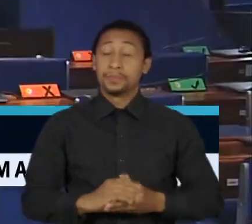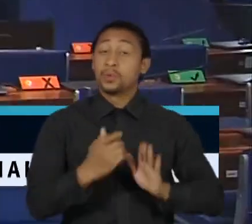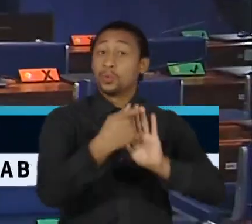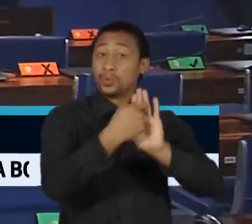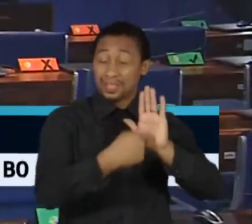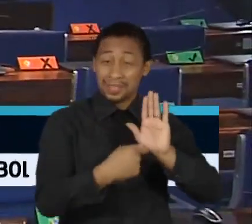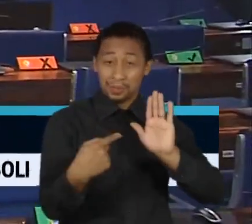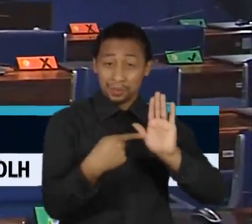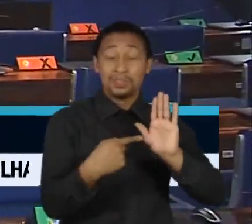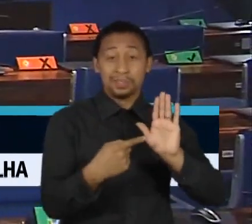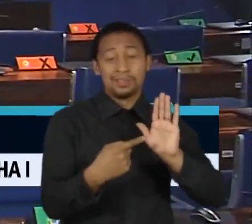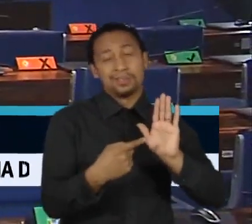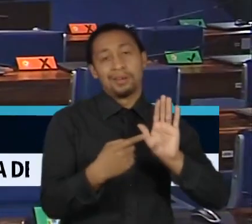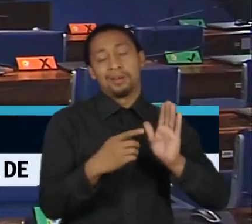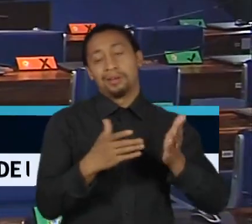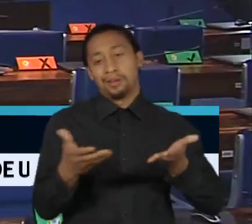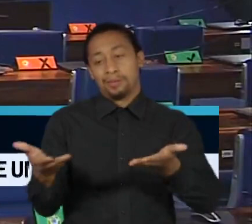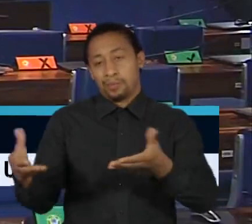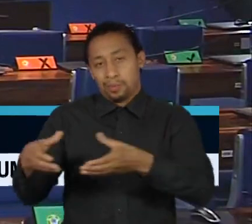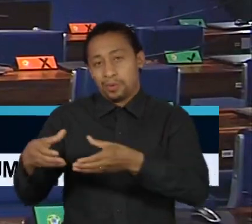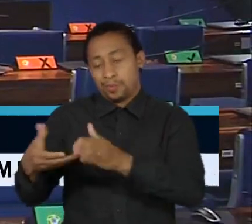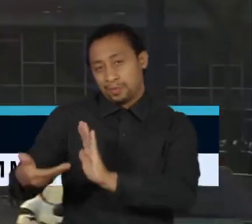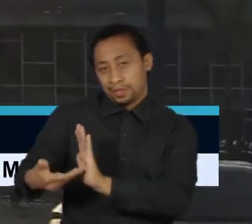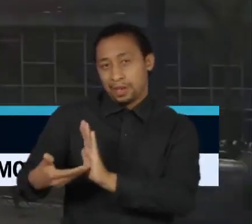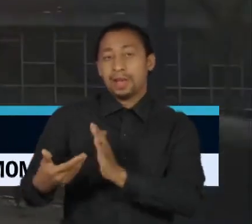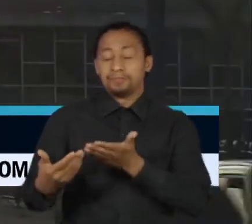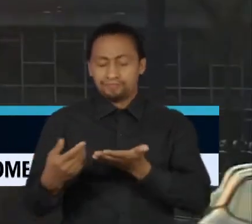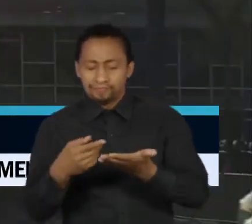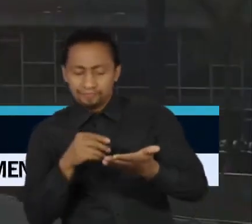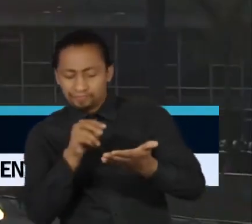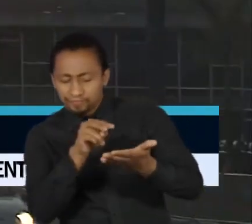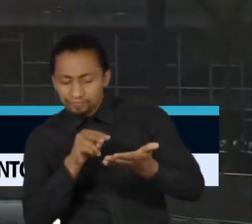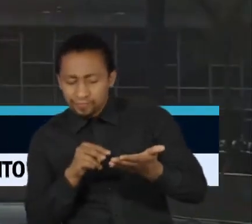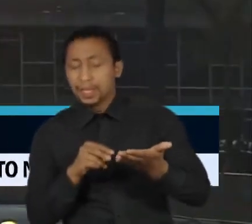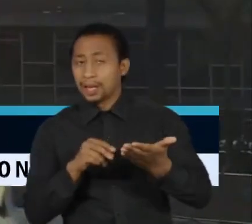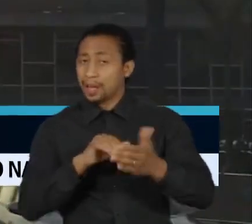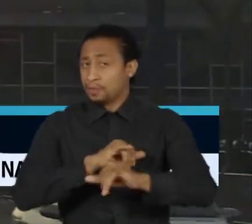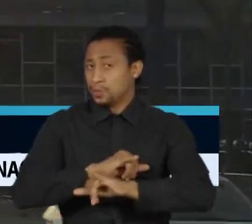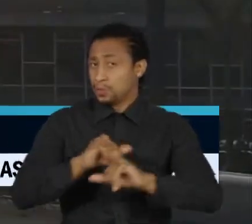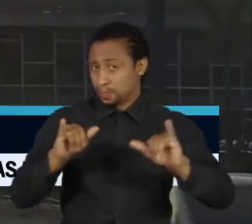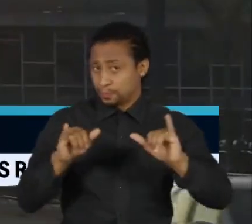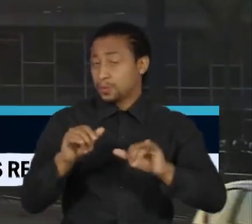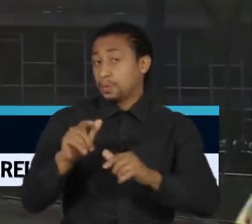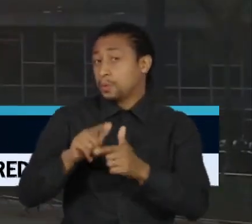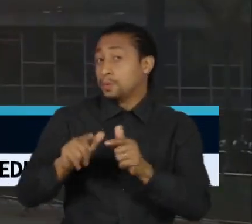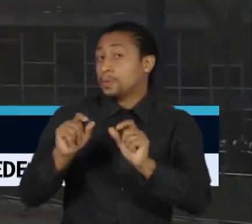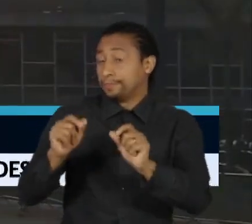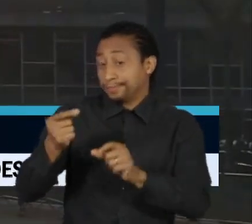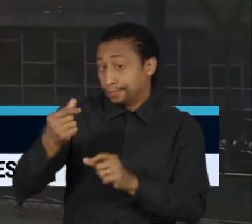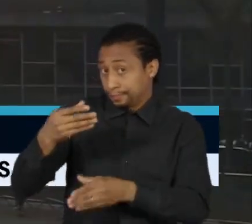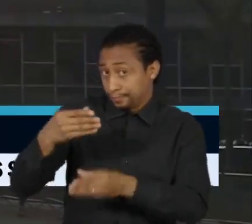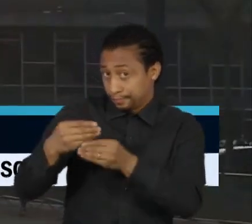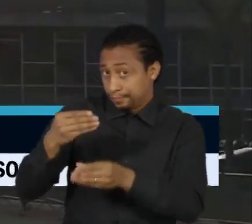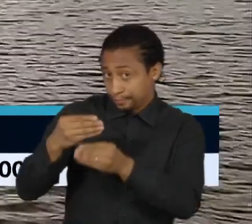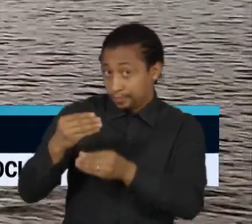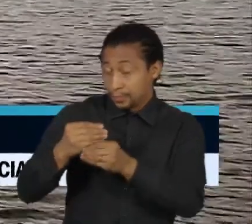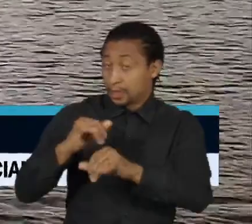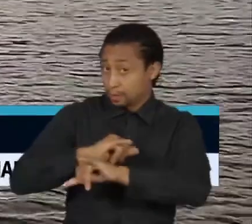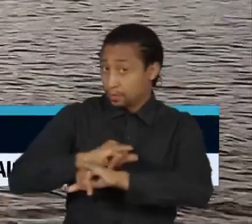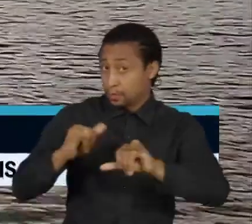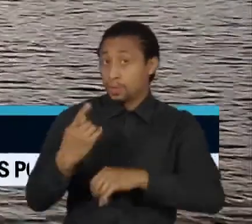Senado é a distribuição das emendas de relator. A Câmara definiu que metade da destinação dos R$ 19